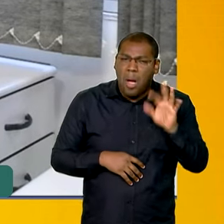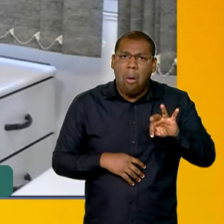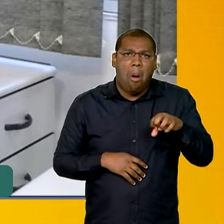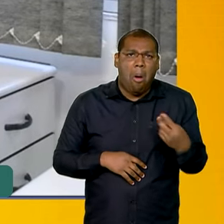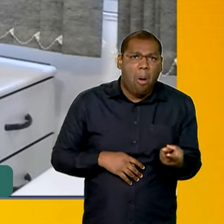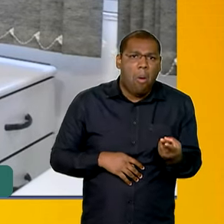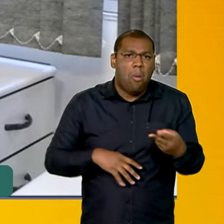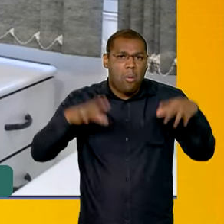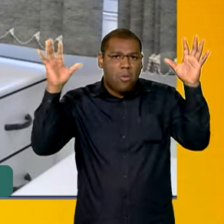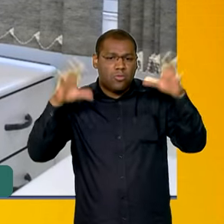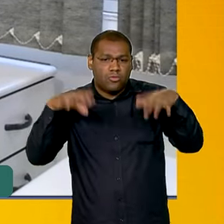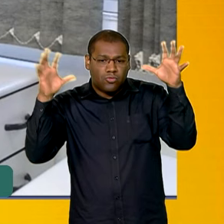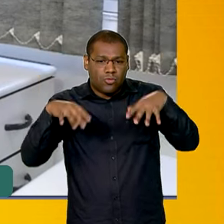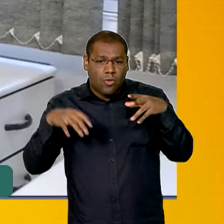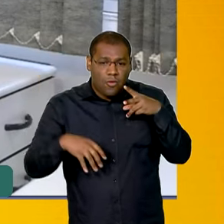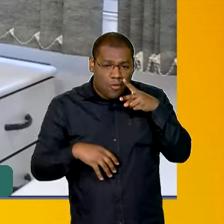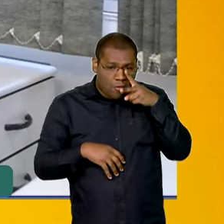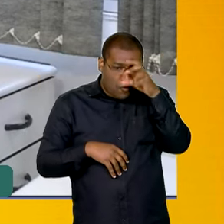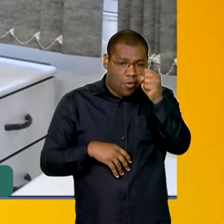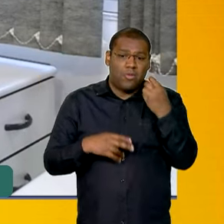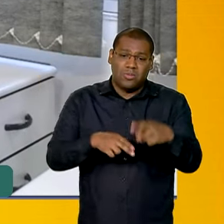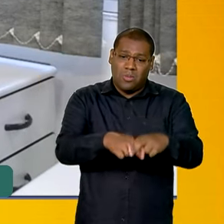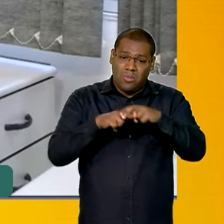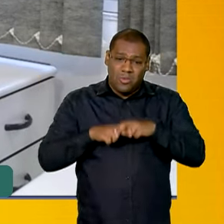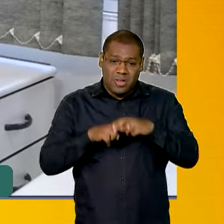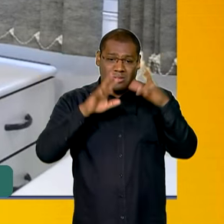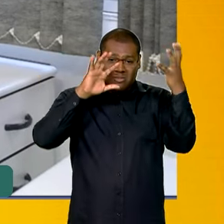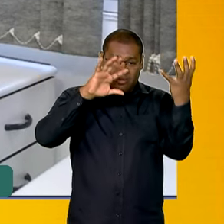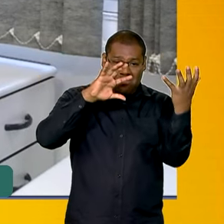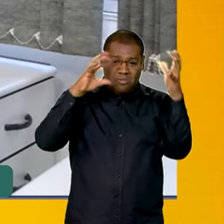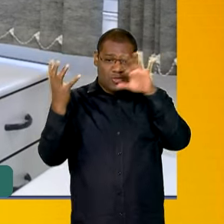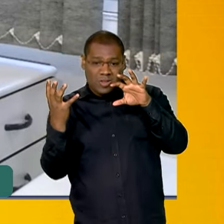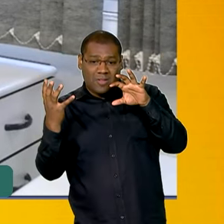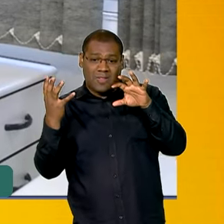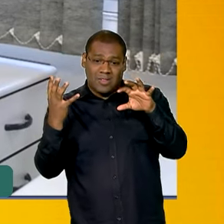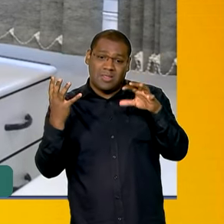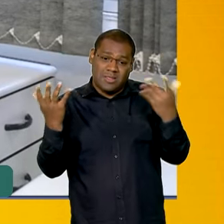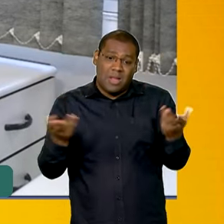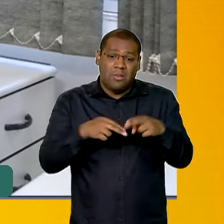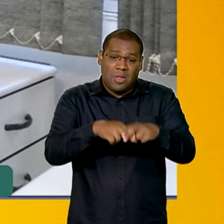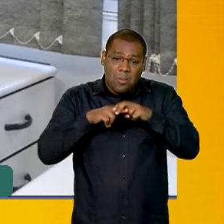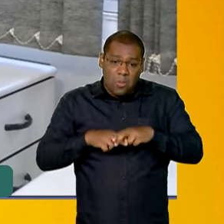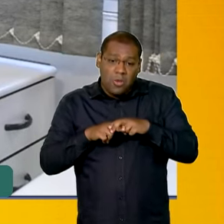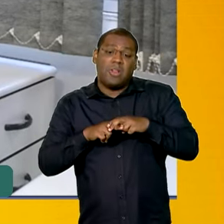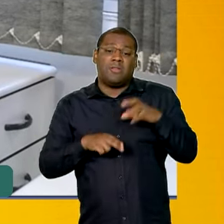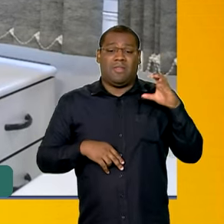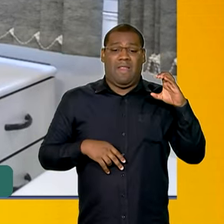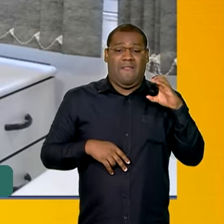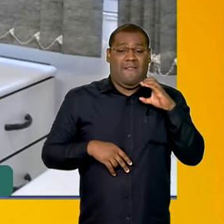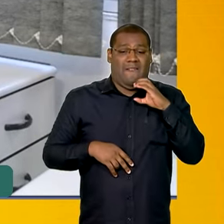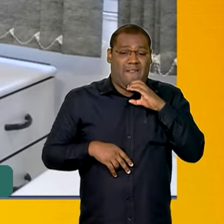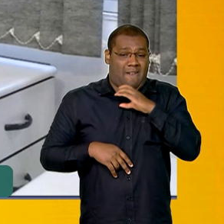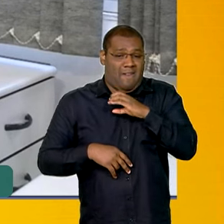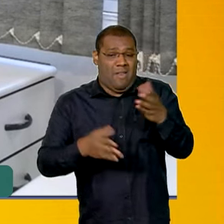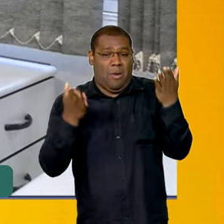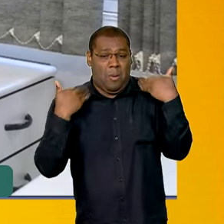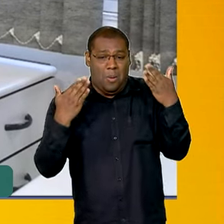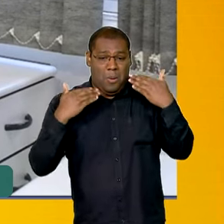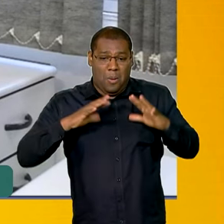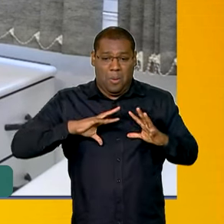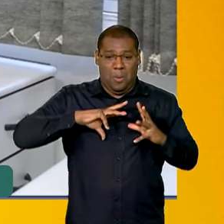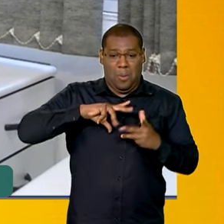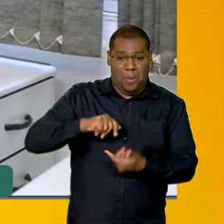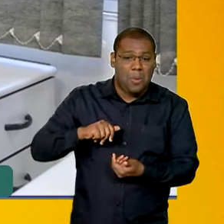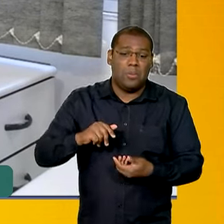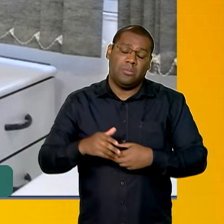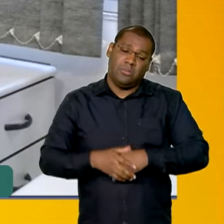eles são desencadeados de uma mudança climática, do aquecimento global, isso aí ainda precisa de um estudo mais detalhado.